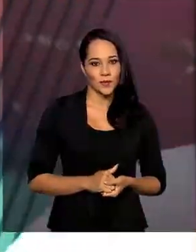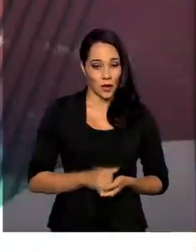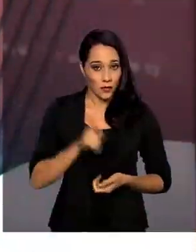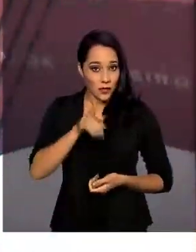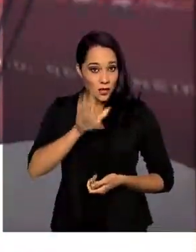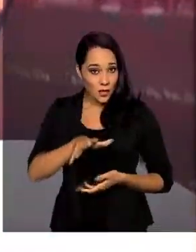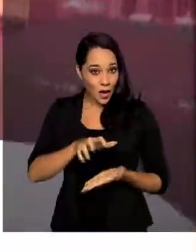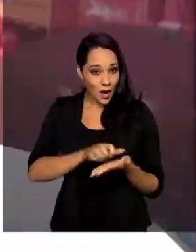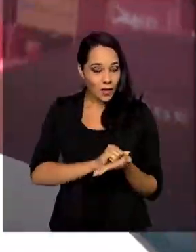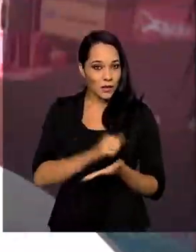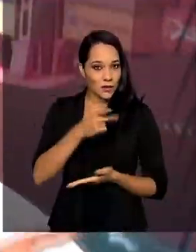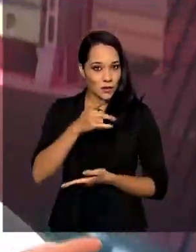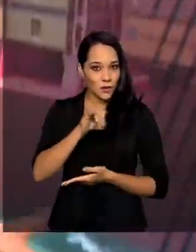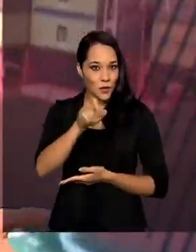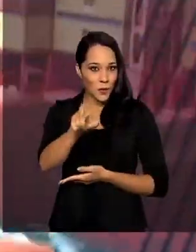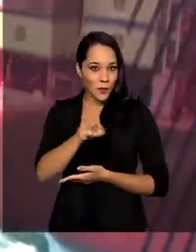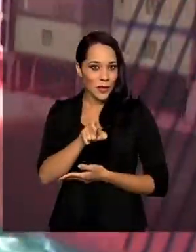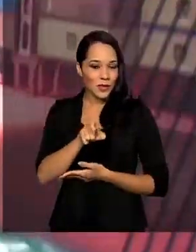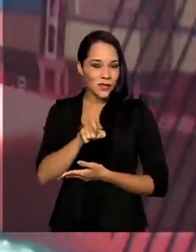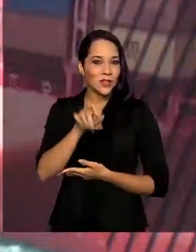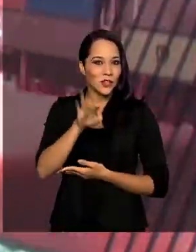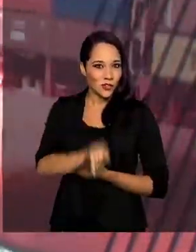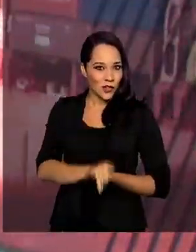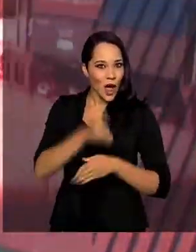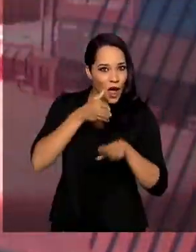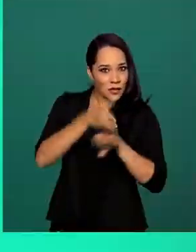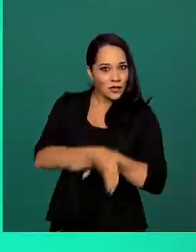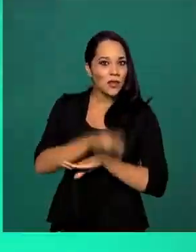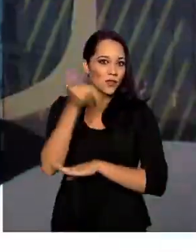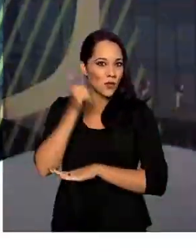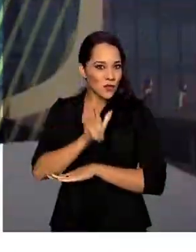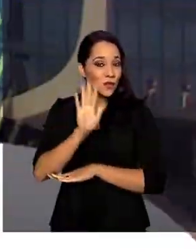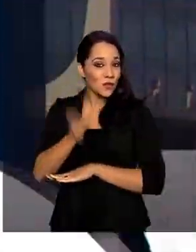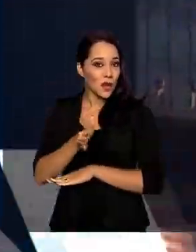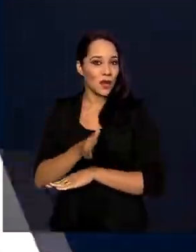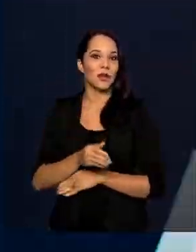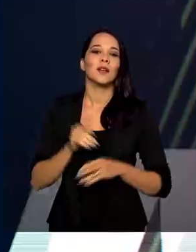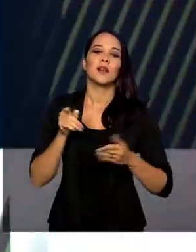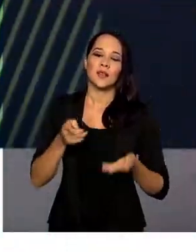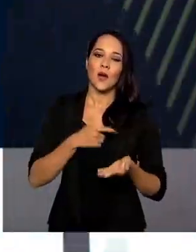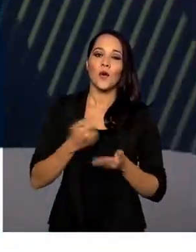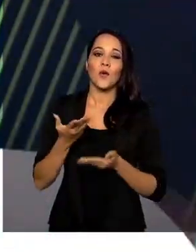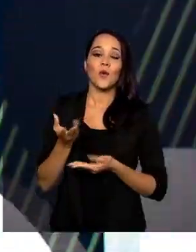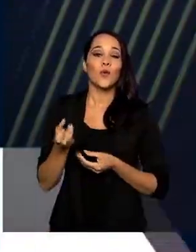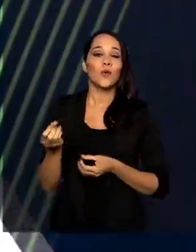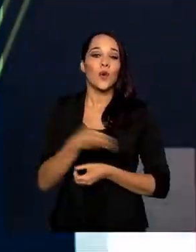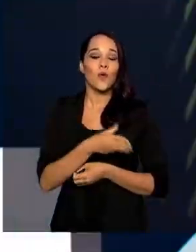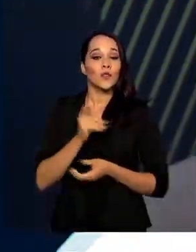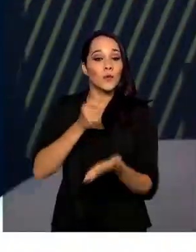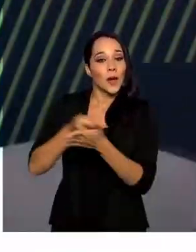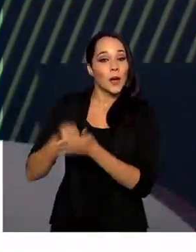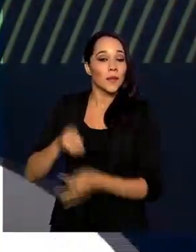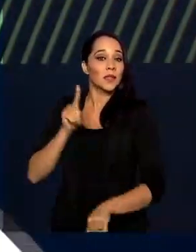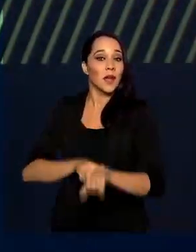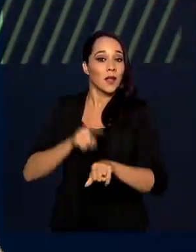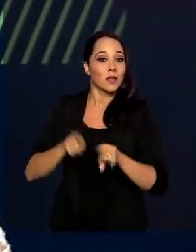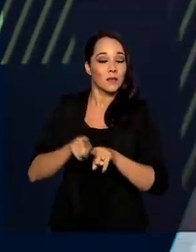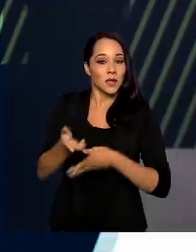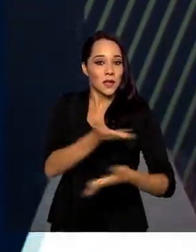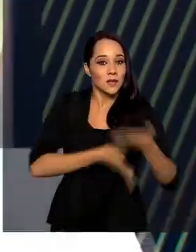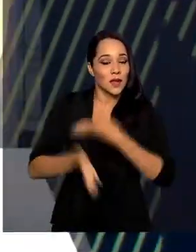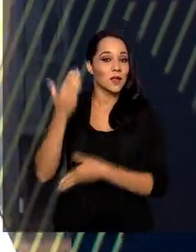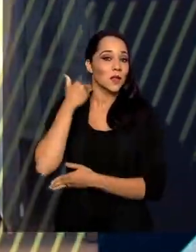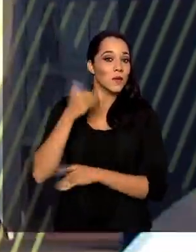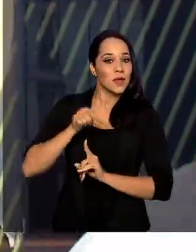você já se cadastrou, né, a sua chave já foi cadastrada no PIX, o novo meio de pagamentos instantâneos e transferência do